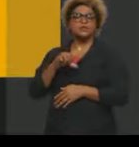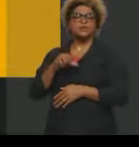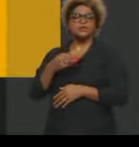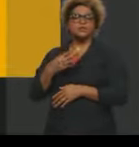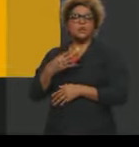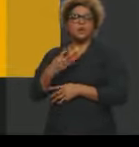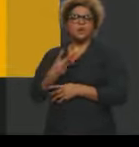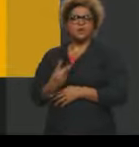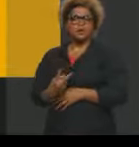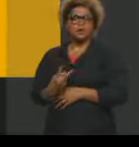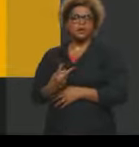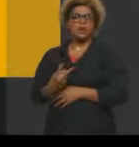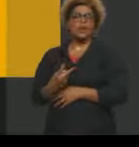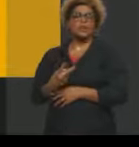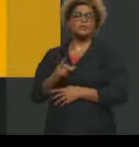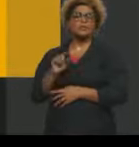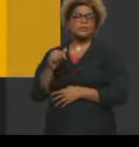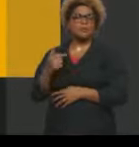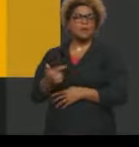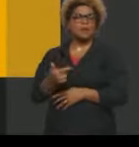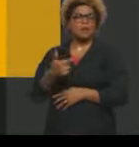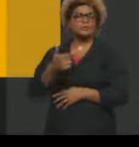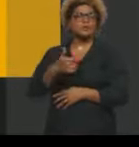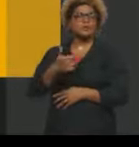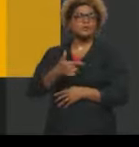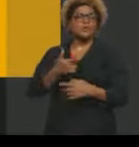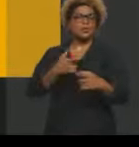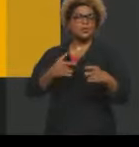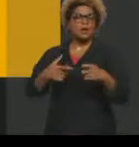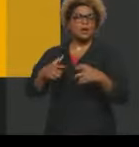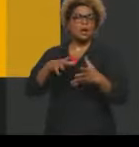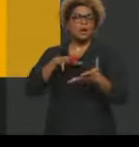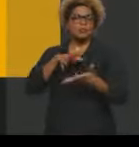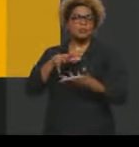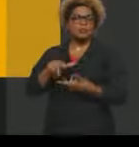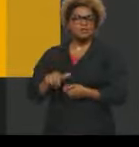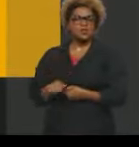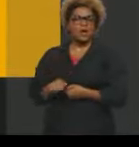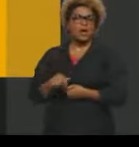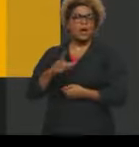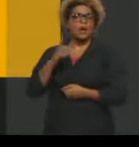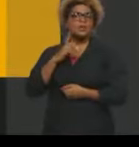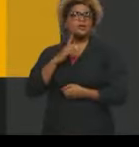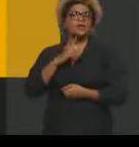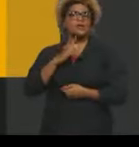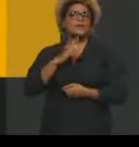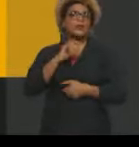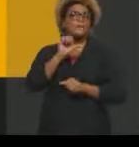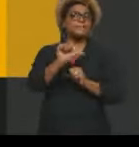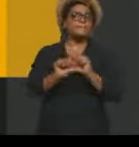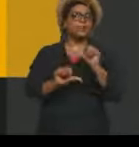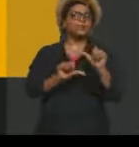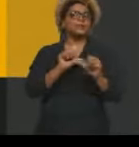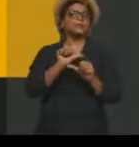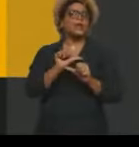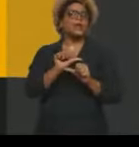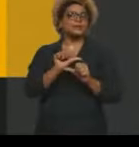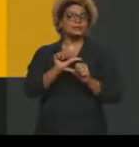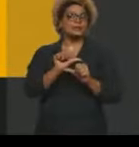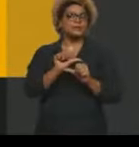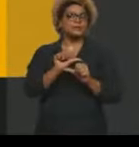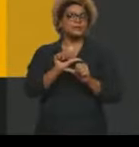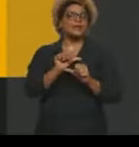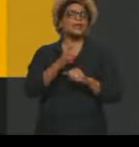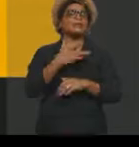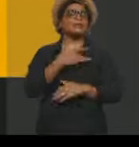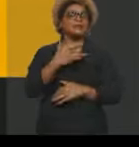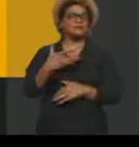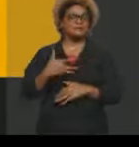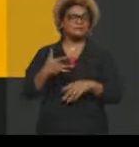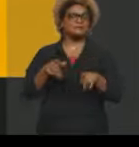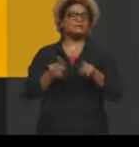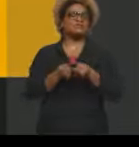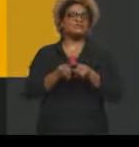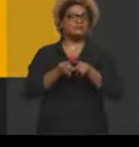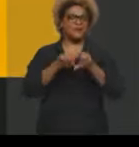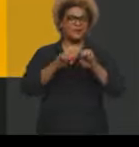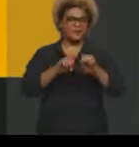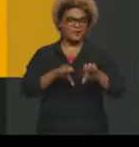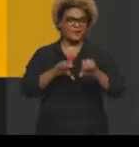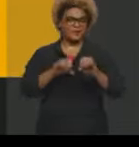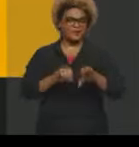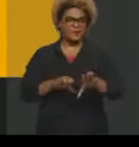providências tomadas na área de saúde e de educação, né. Então, a gente tem a ampliação de serviços que são assistenciais,